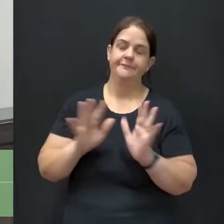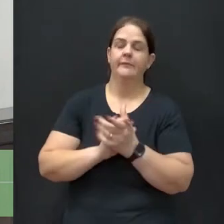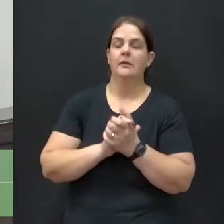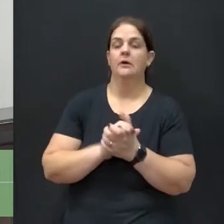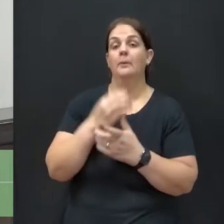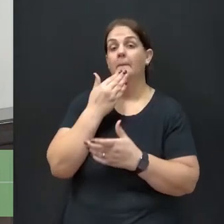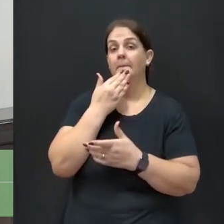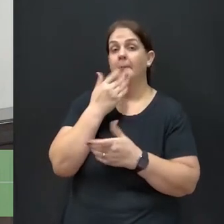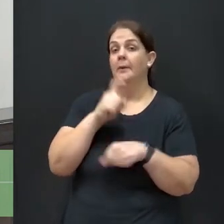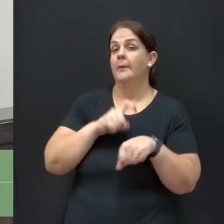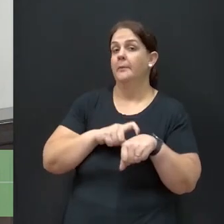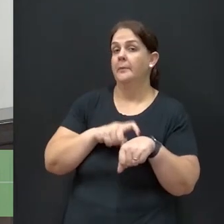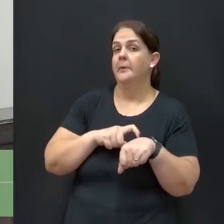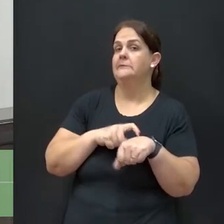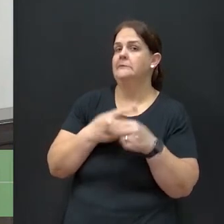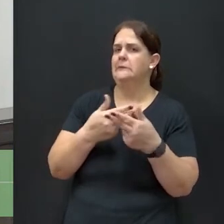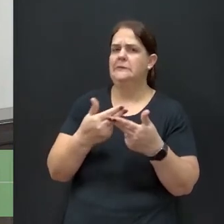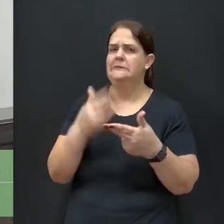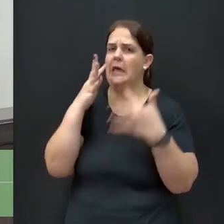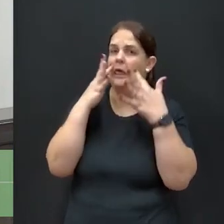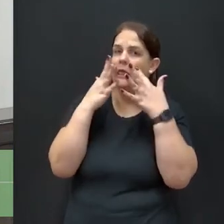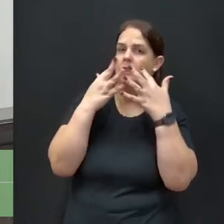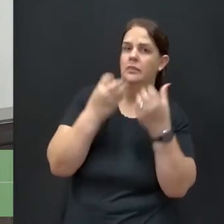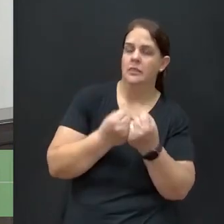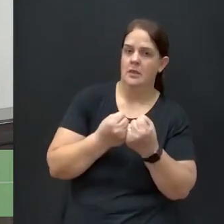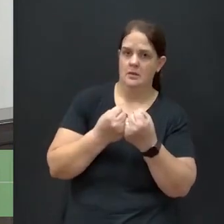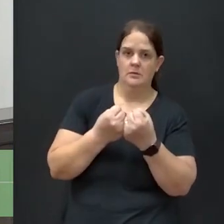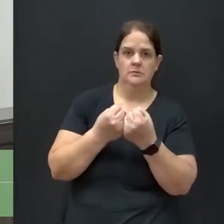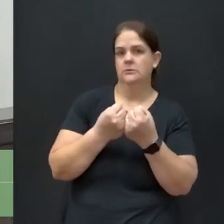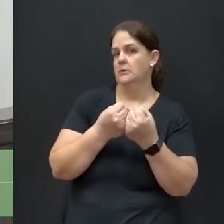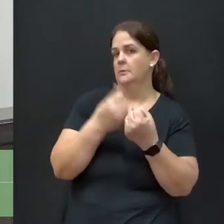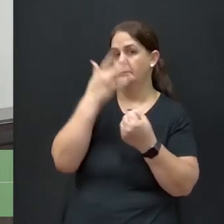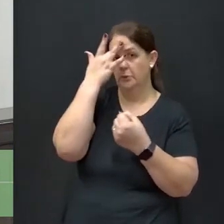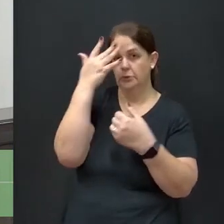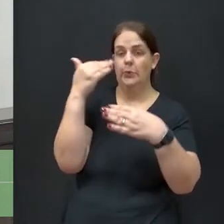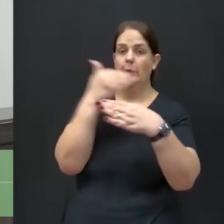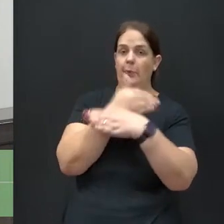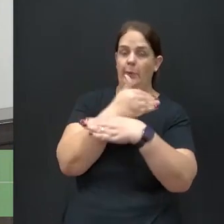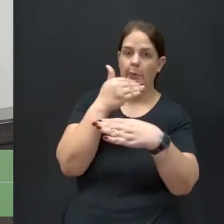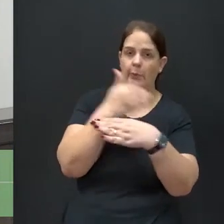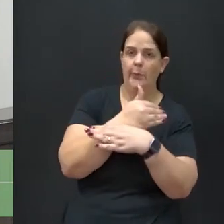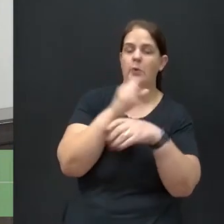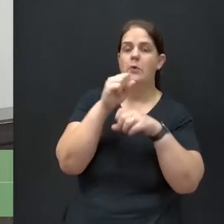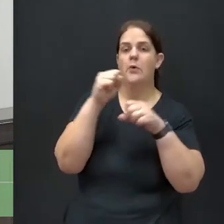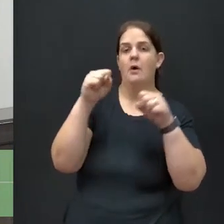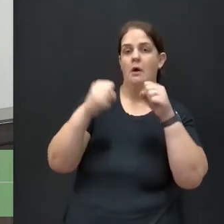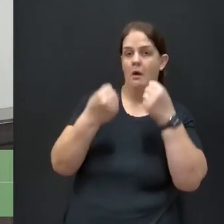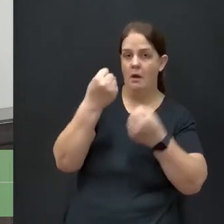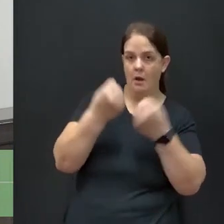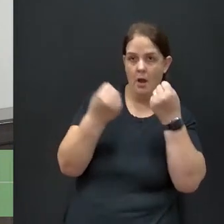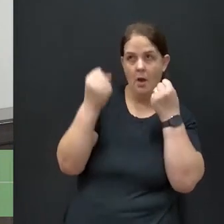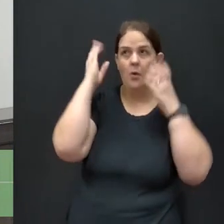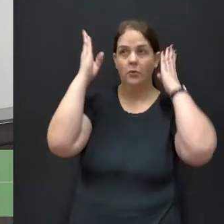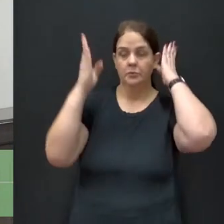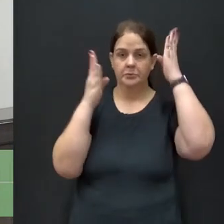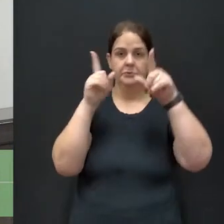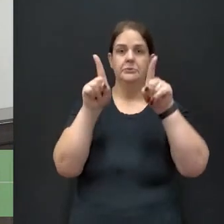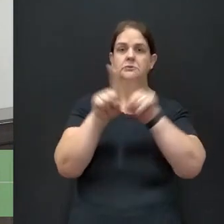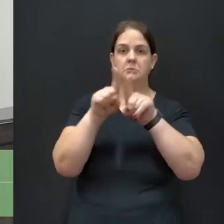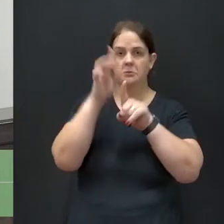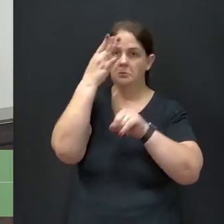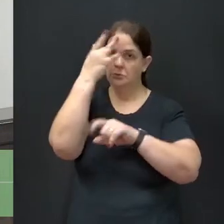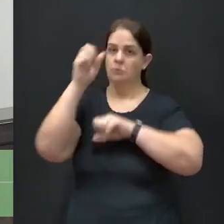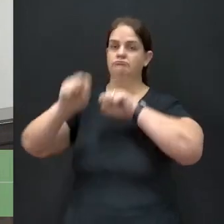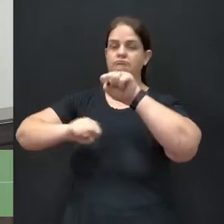pede nesse momento é muita questão de atenção. Tanto a quem está trafegando as estradas com o seu veículo, com o seu caminhão, e também aos